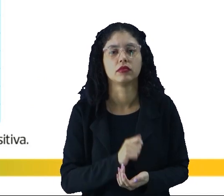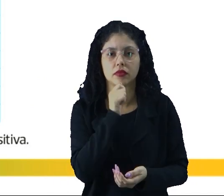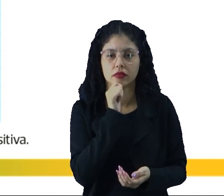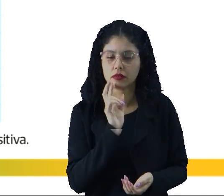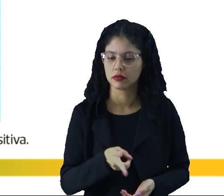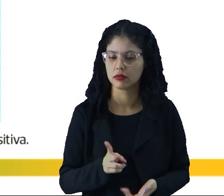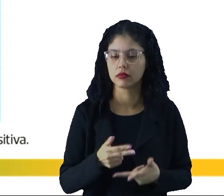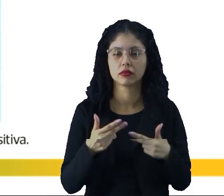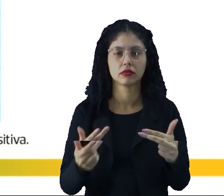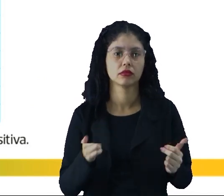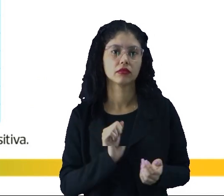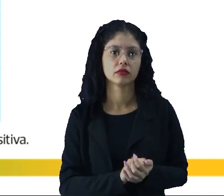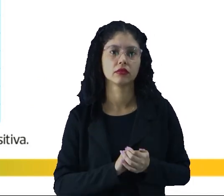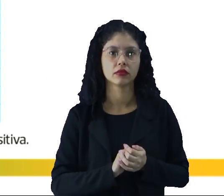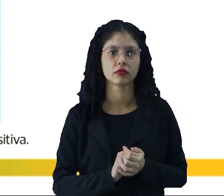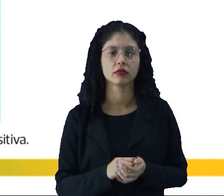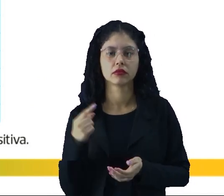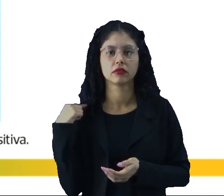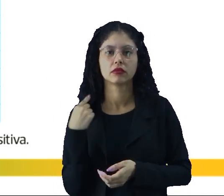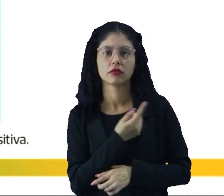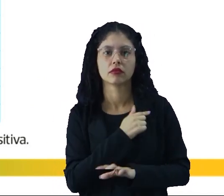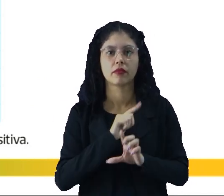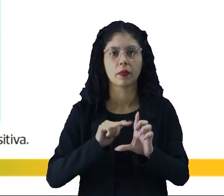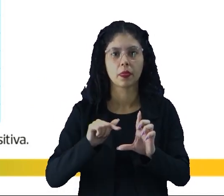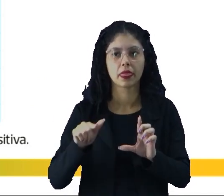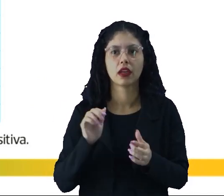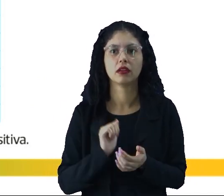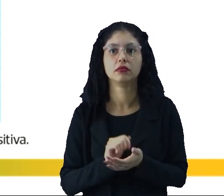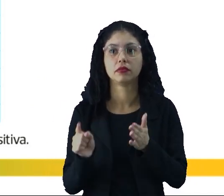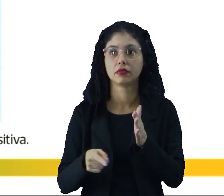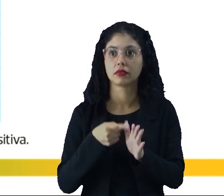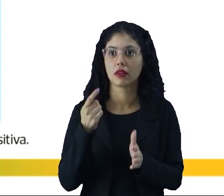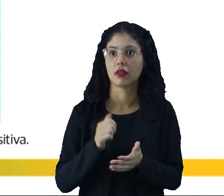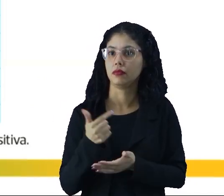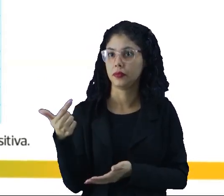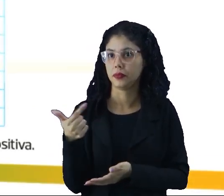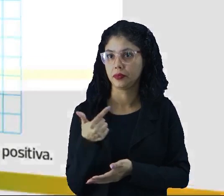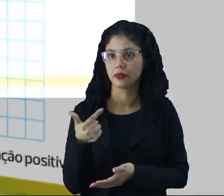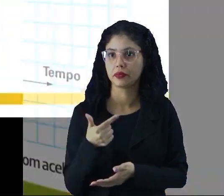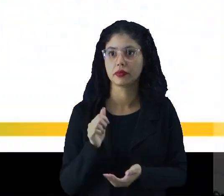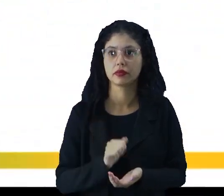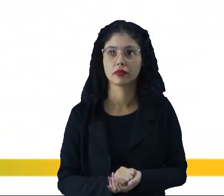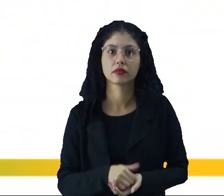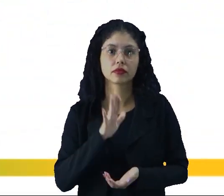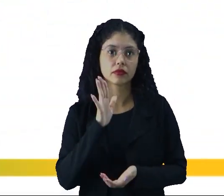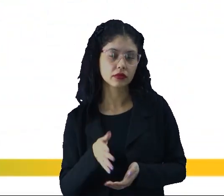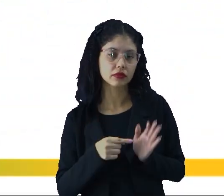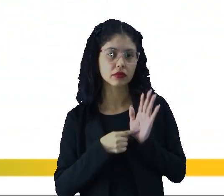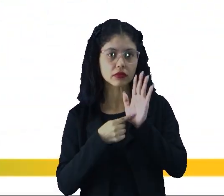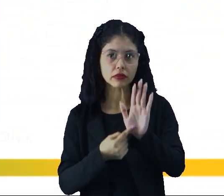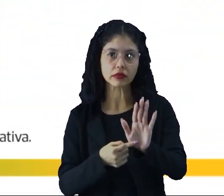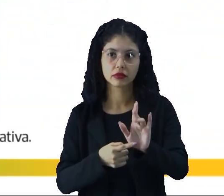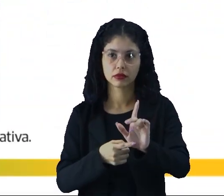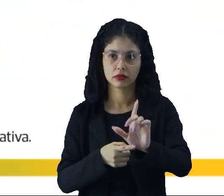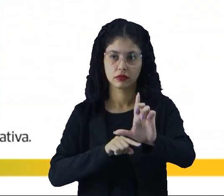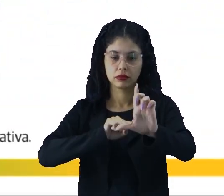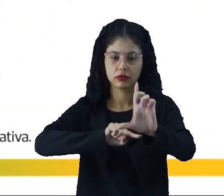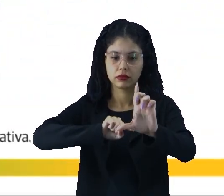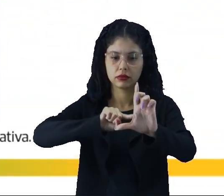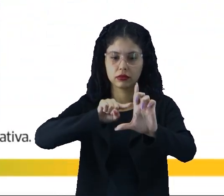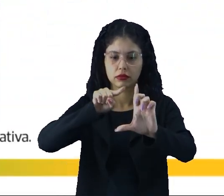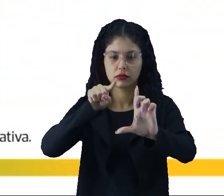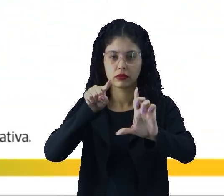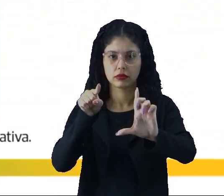vai acontecer a mesma coisa que os gráficos para nós. Esse é o primeiro. O segundo gráfico já vai mostrar para nós aqui, então,